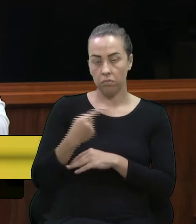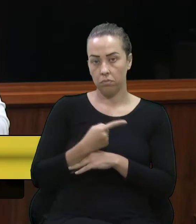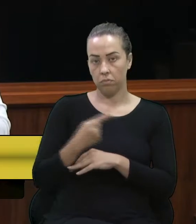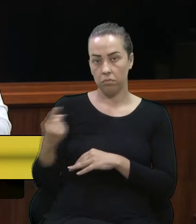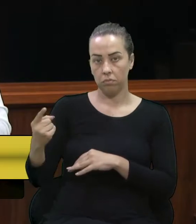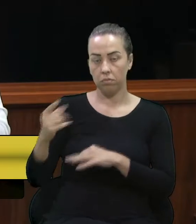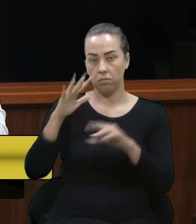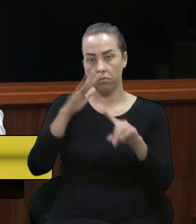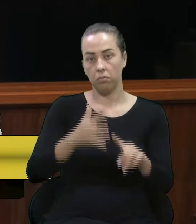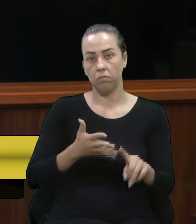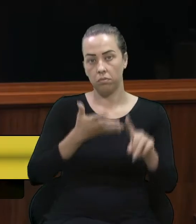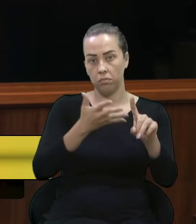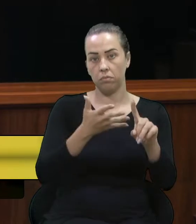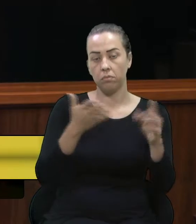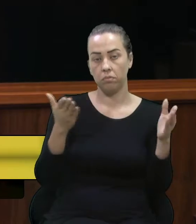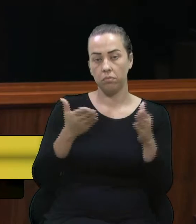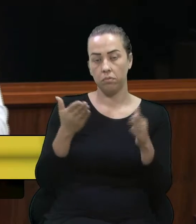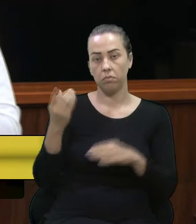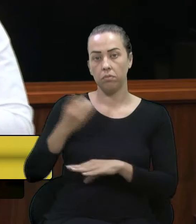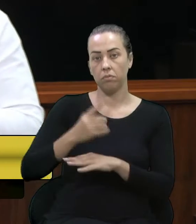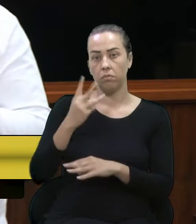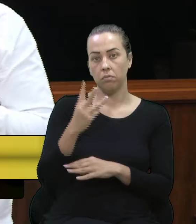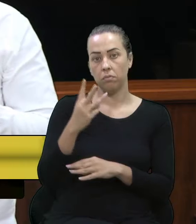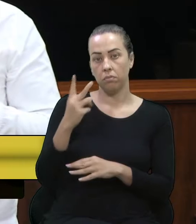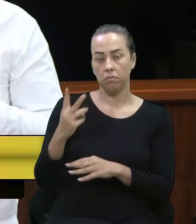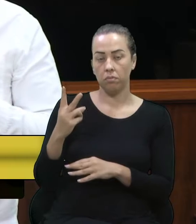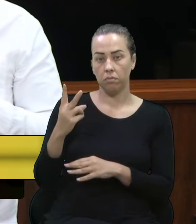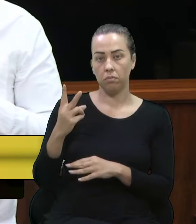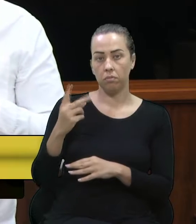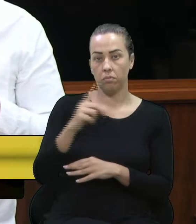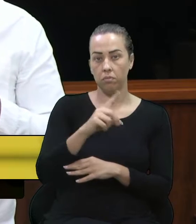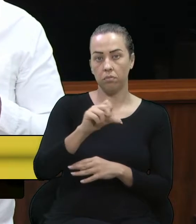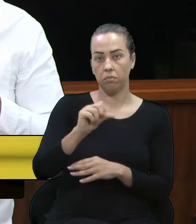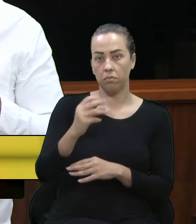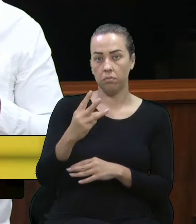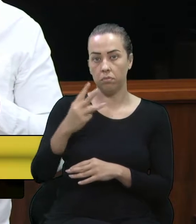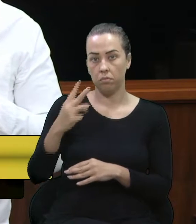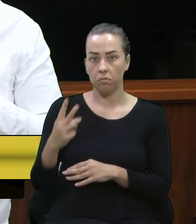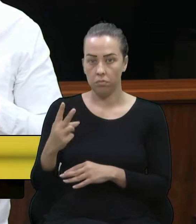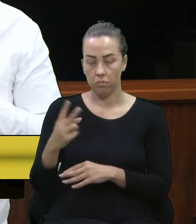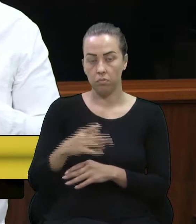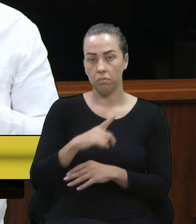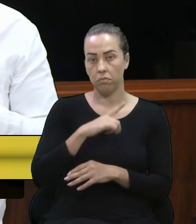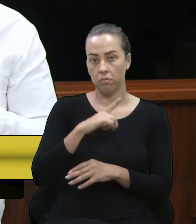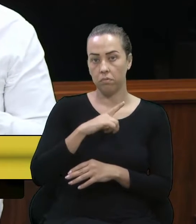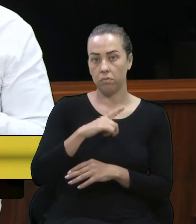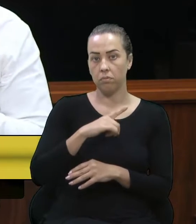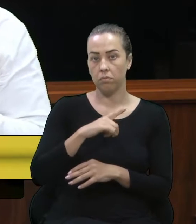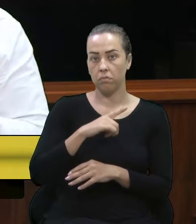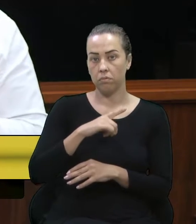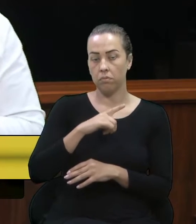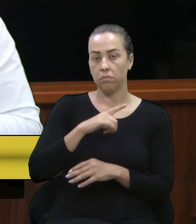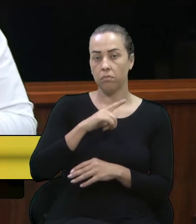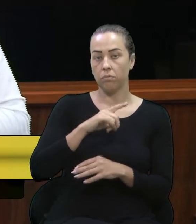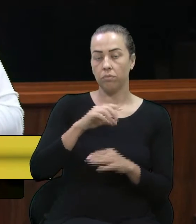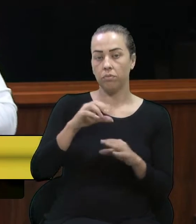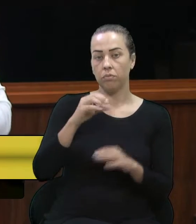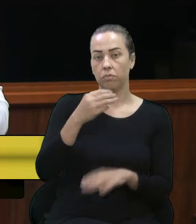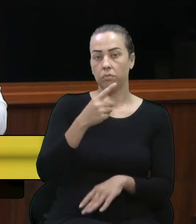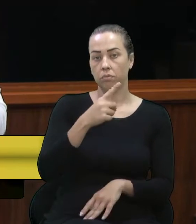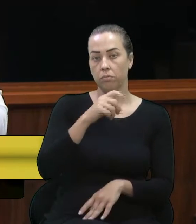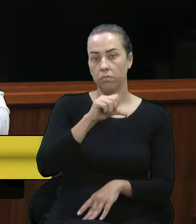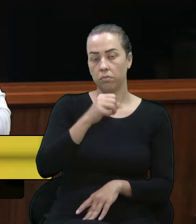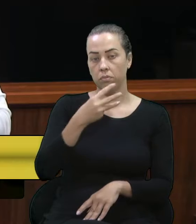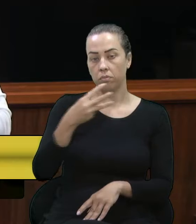destacarmos aqui. Foi em 32 que nós temos o Código Eleitoral, mas é em 33